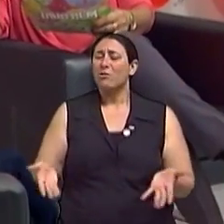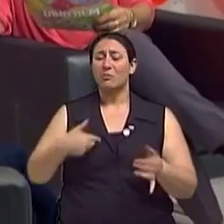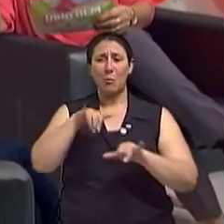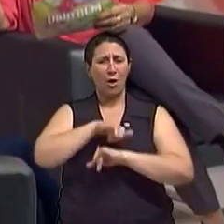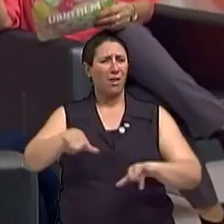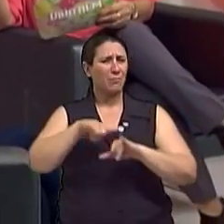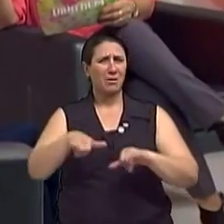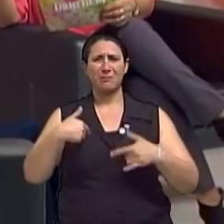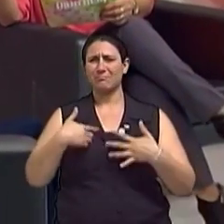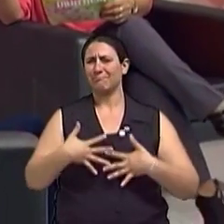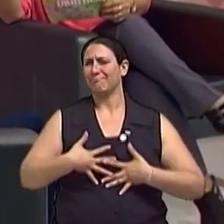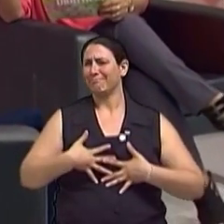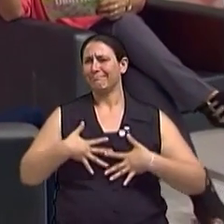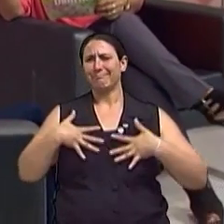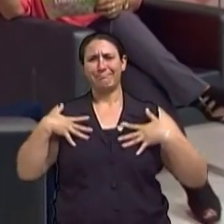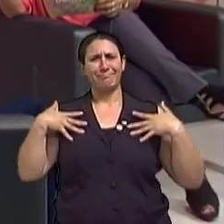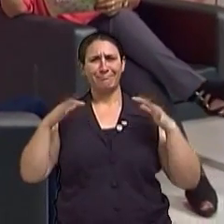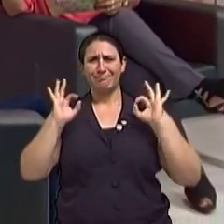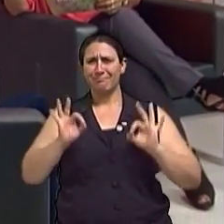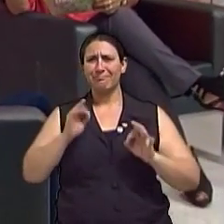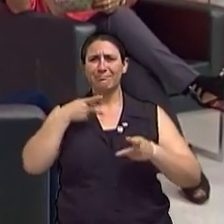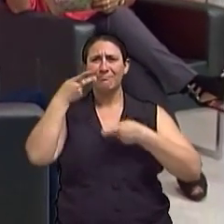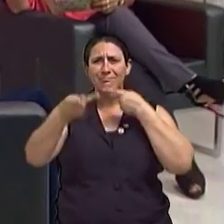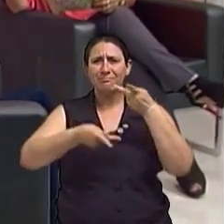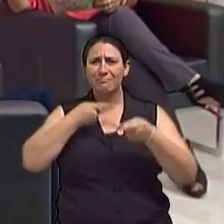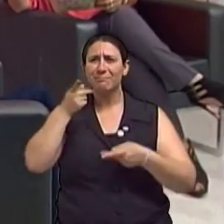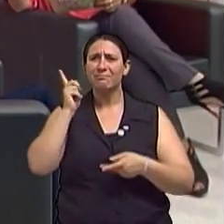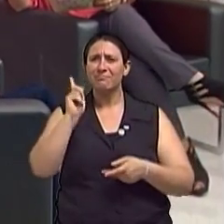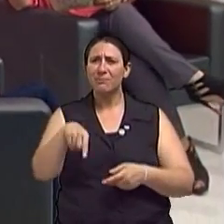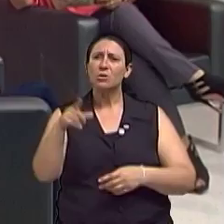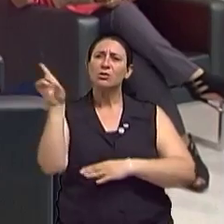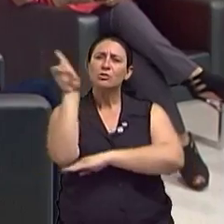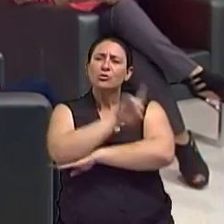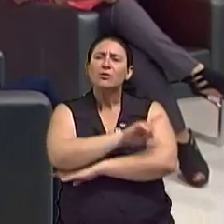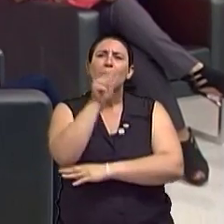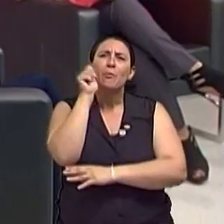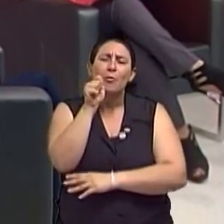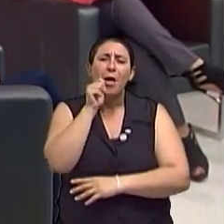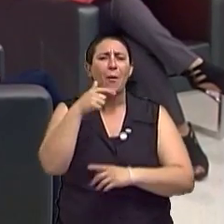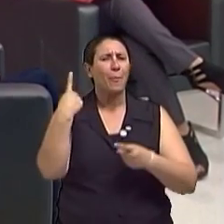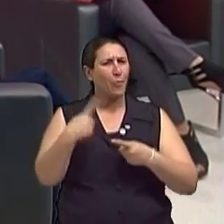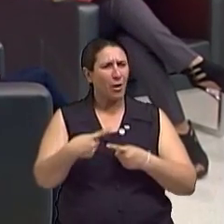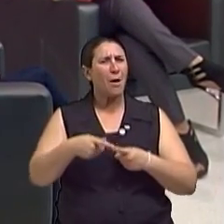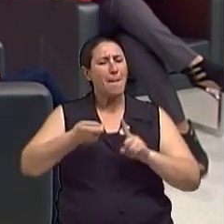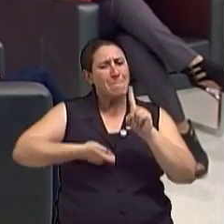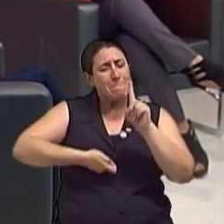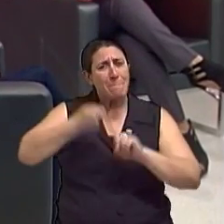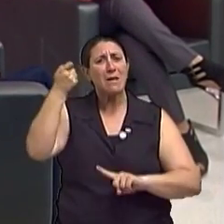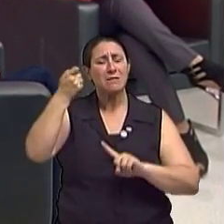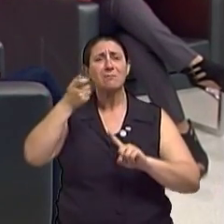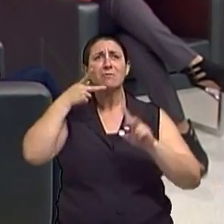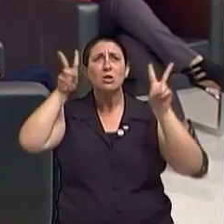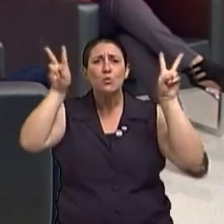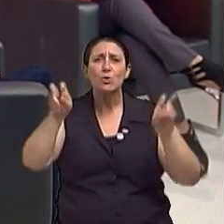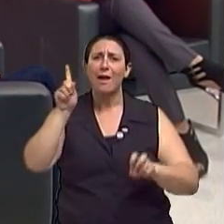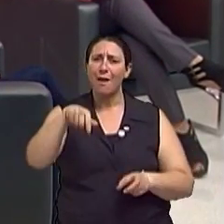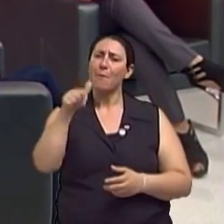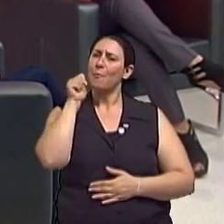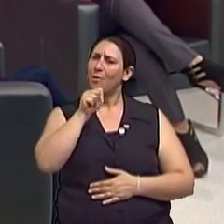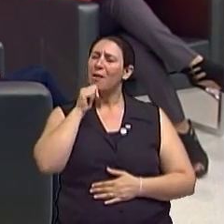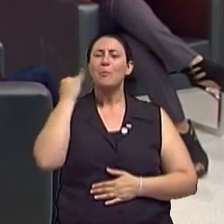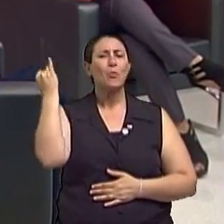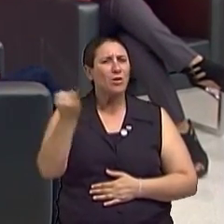hoje, também em homenagem ao Dia das Mulheres e também a todo mês que a gente realmente trabalha com a questão feminina.